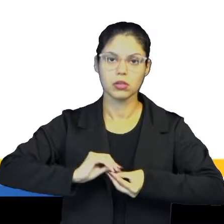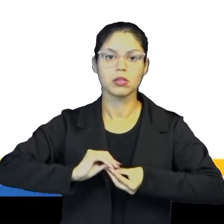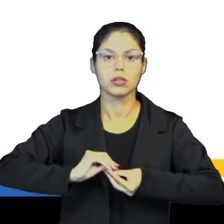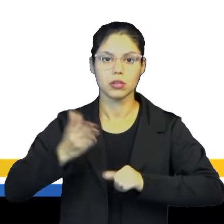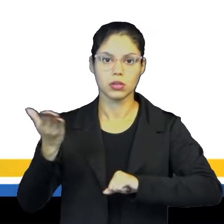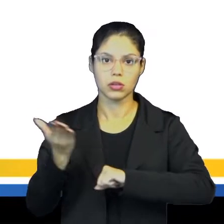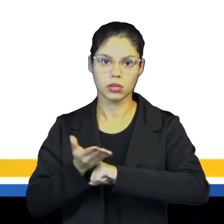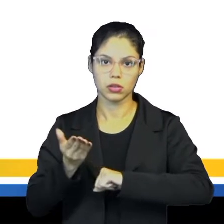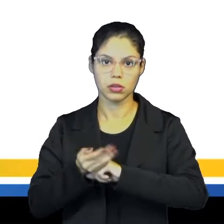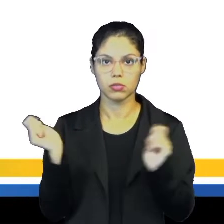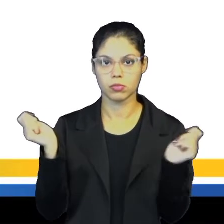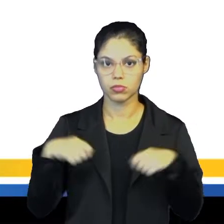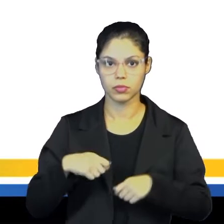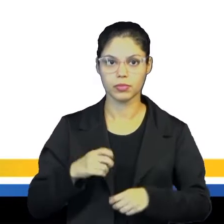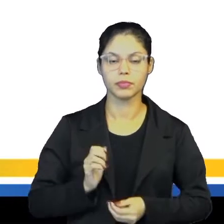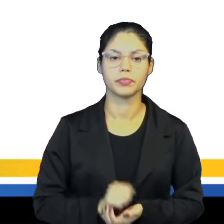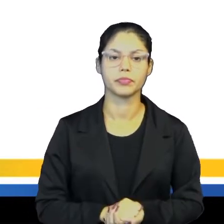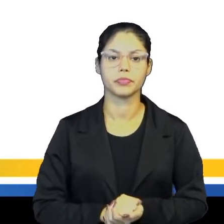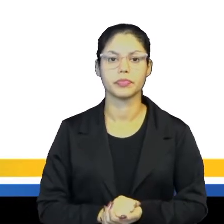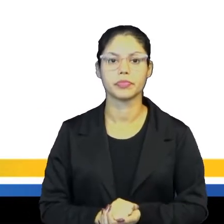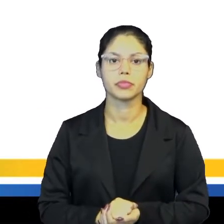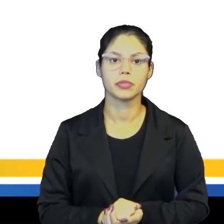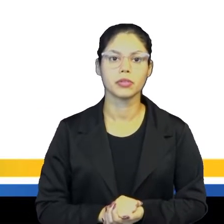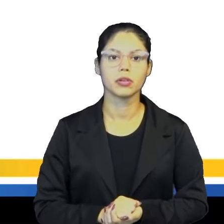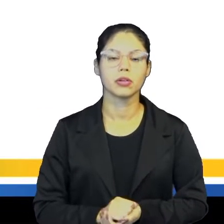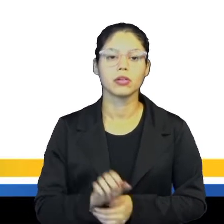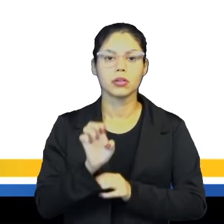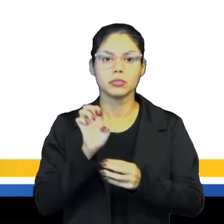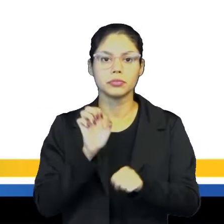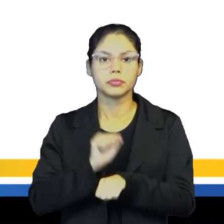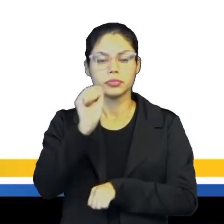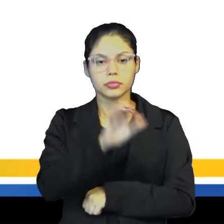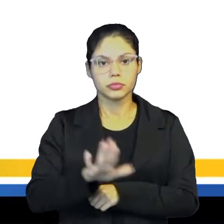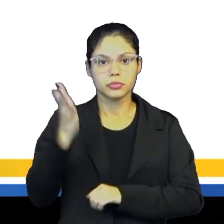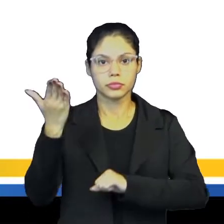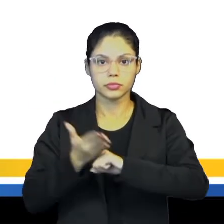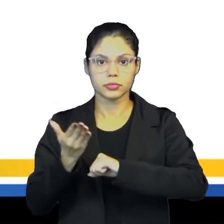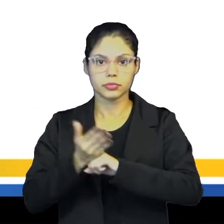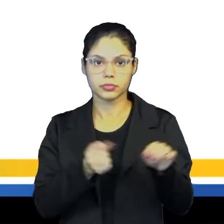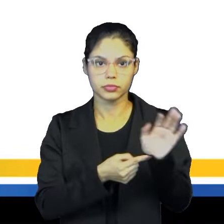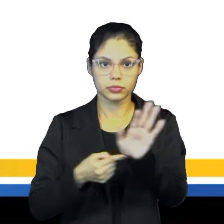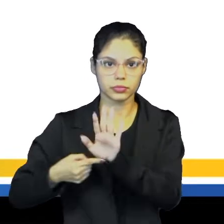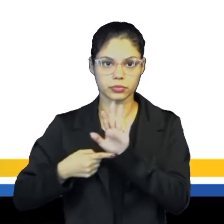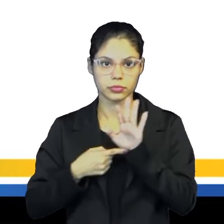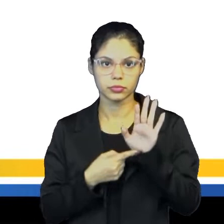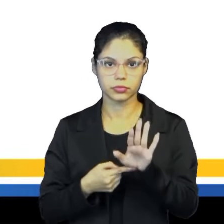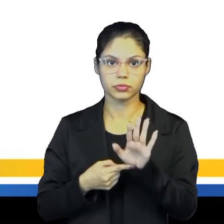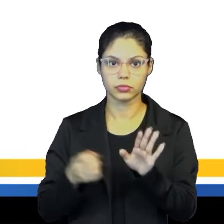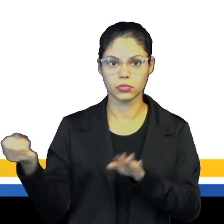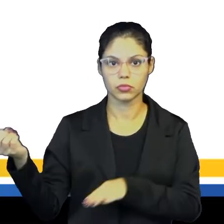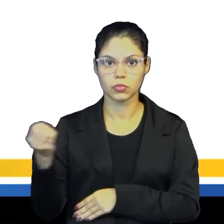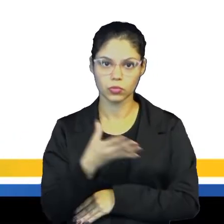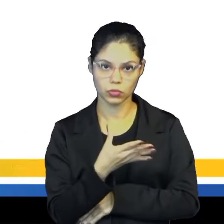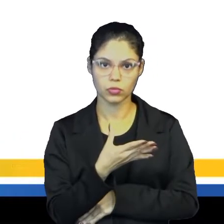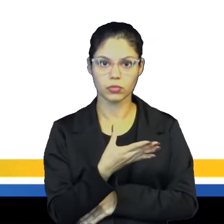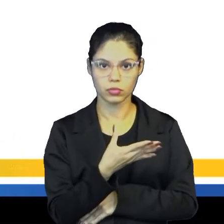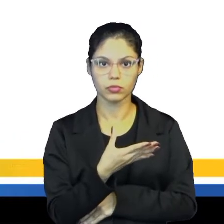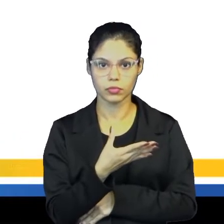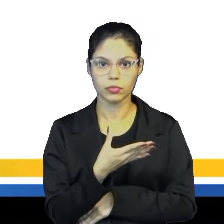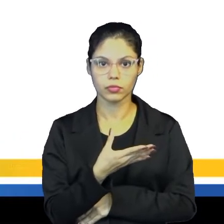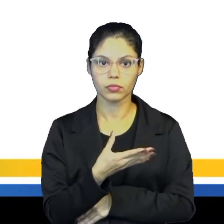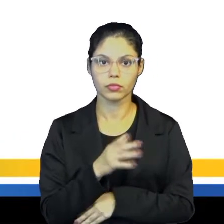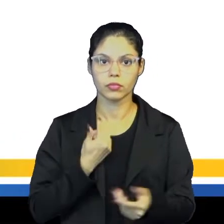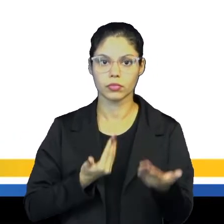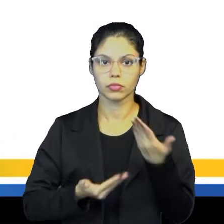modernos possuíam. Essa formação do Estado Nacional Moderno representa uma nova fase das relações